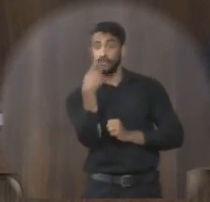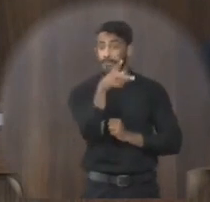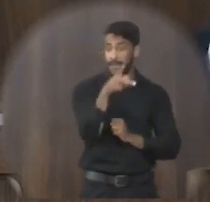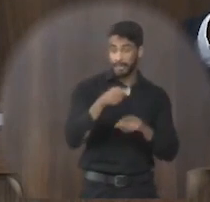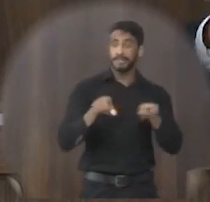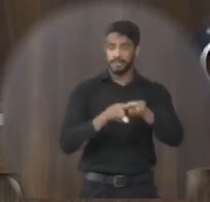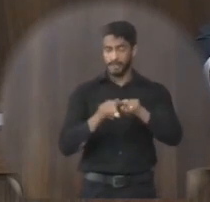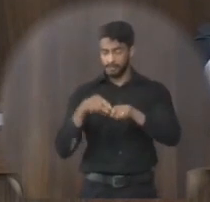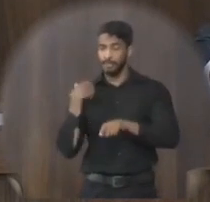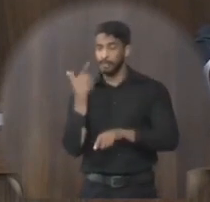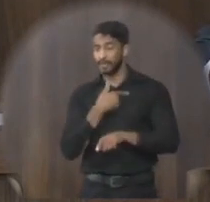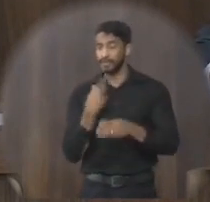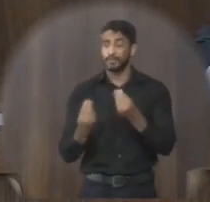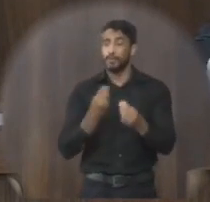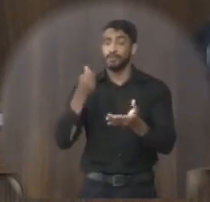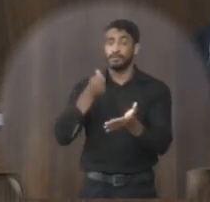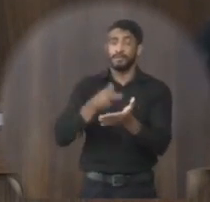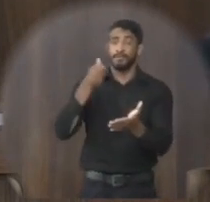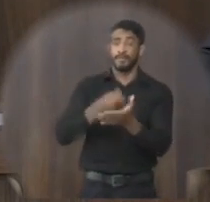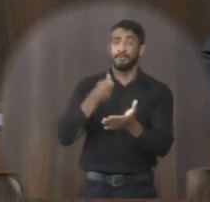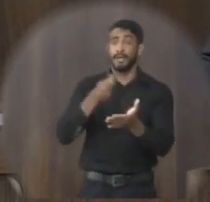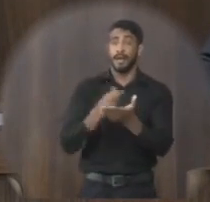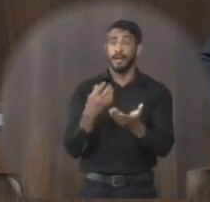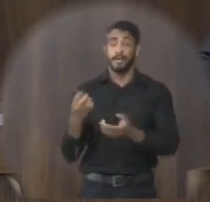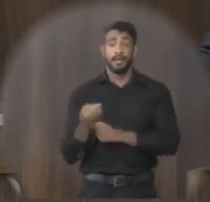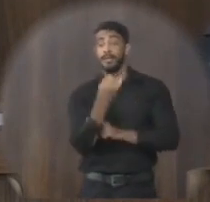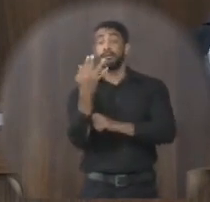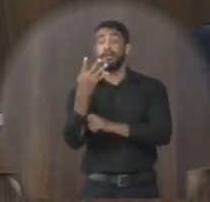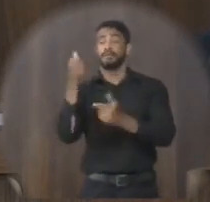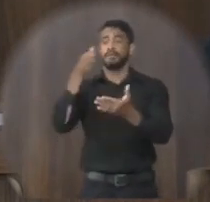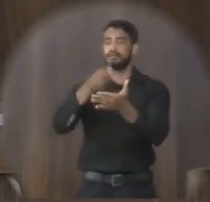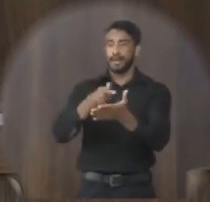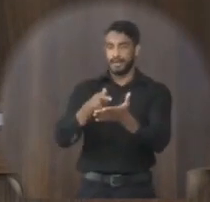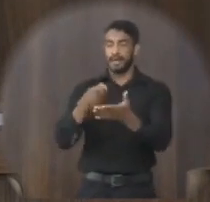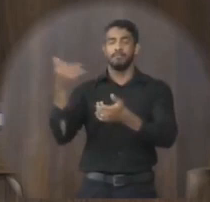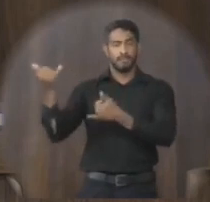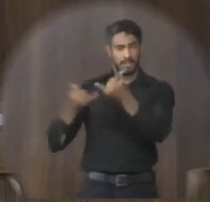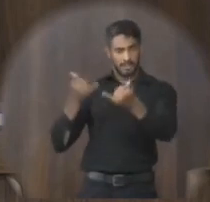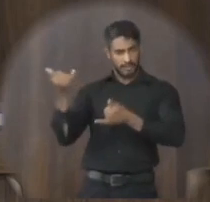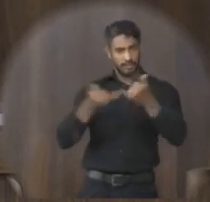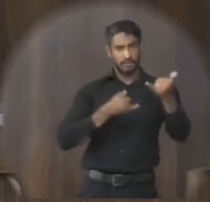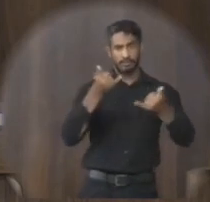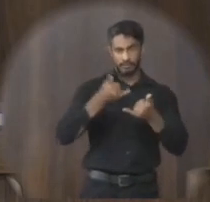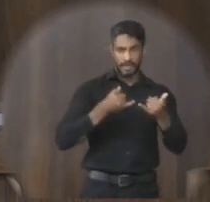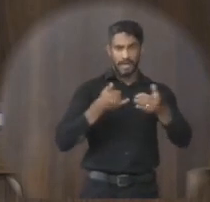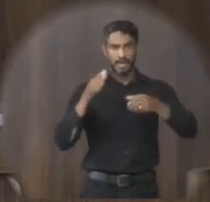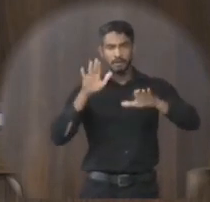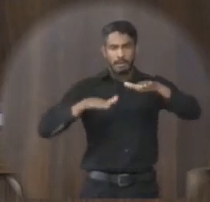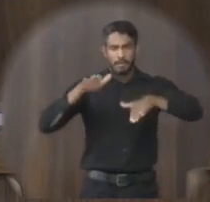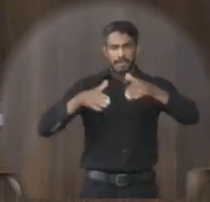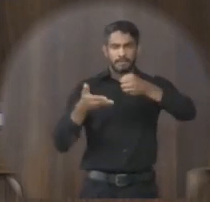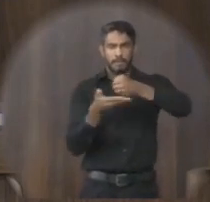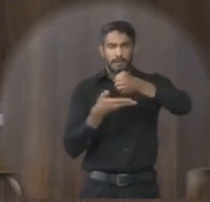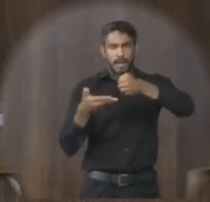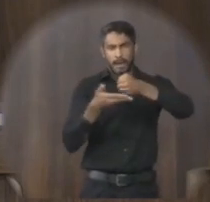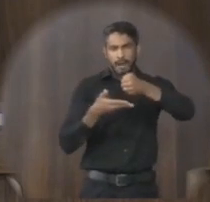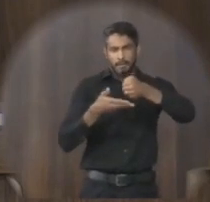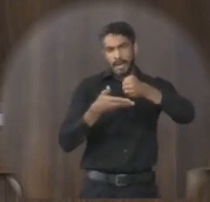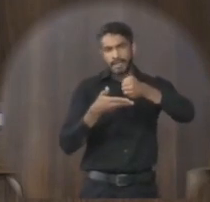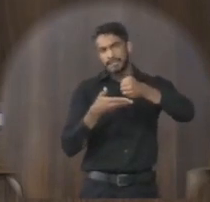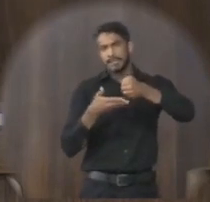para nós, até quando vamos ter que pagar, e quanto que vamos pagar? Pelo que eles me falaram, eles estão tirando a base aí de uma